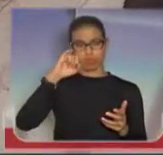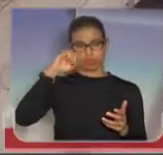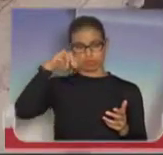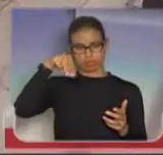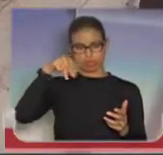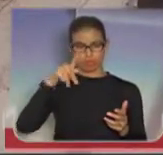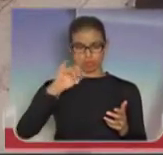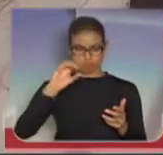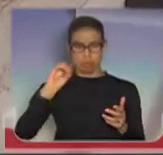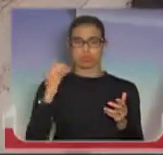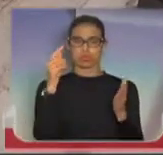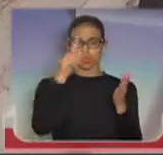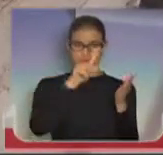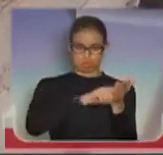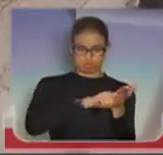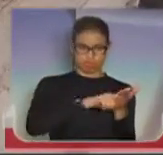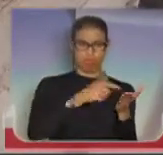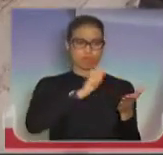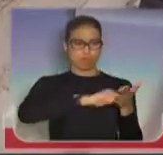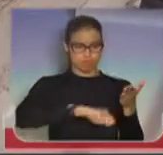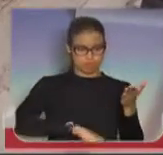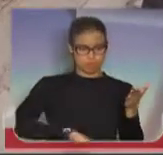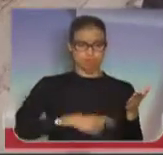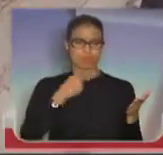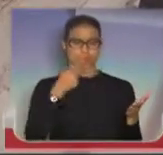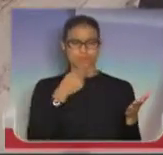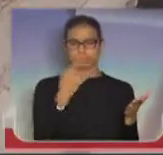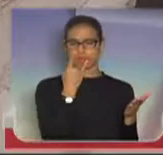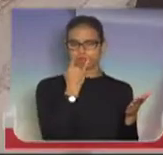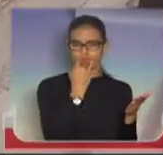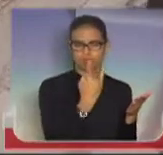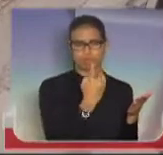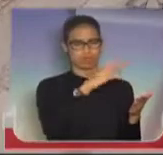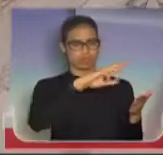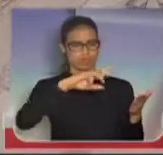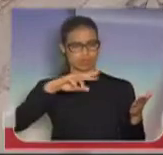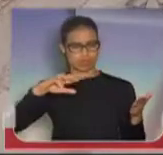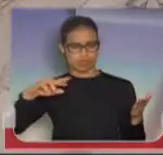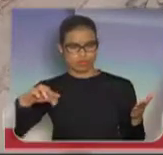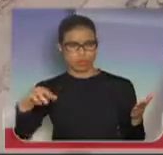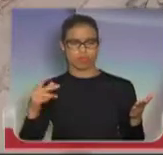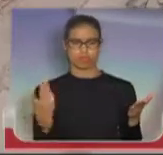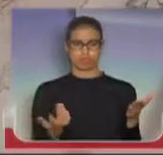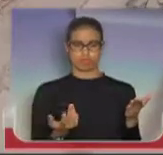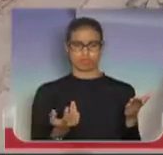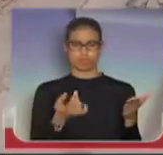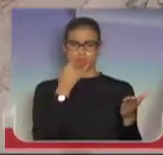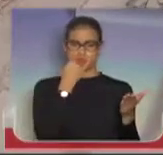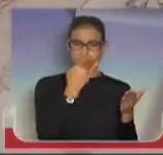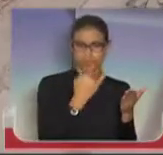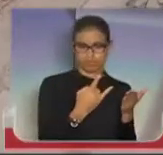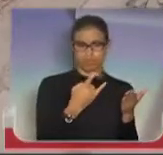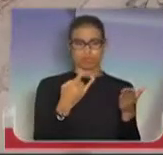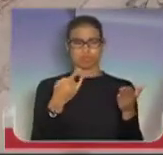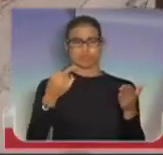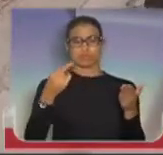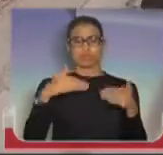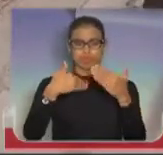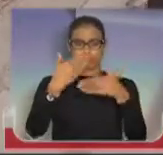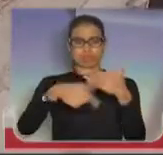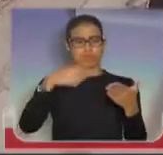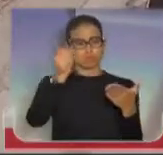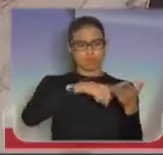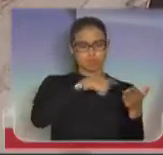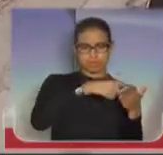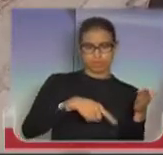parte legal, sobre os vícios no julgamento do Carandiru. E foram esses vícios que levaram ao cancelamento. Porque o